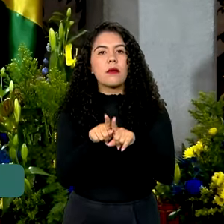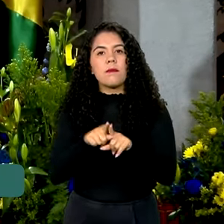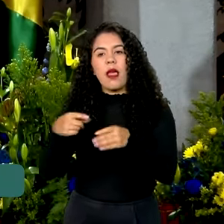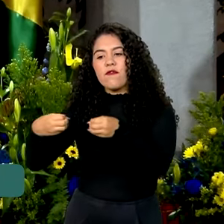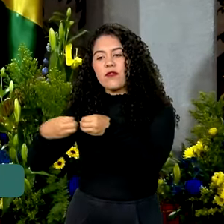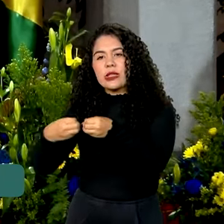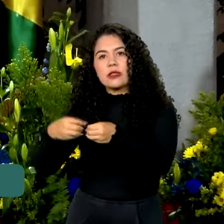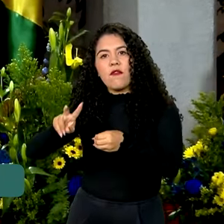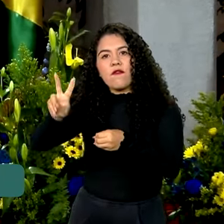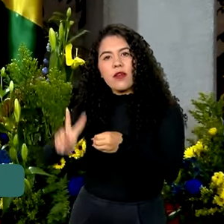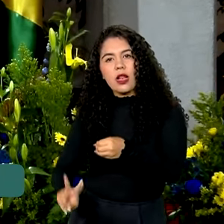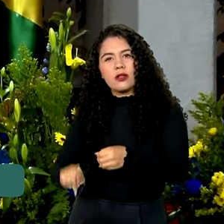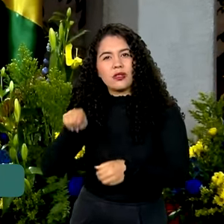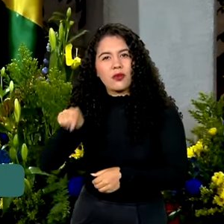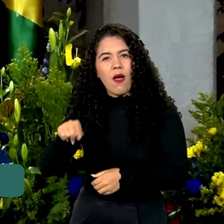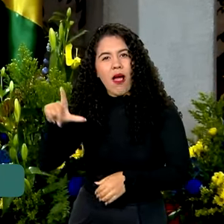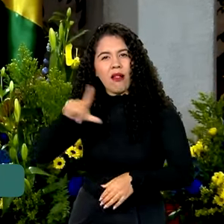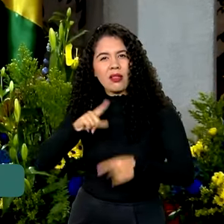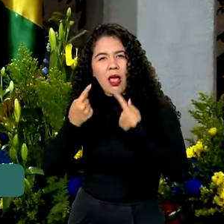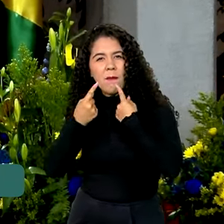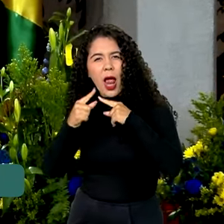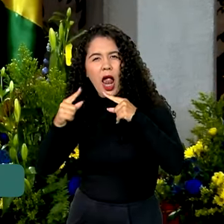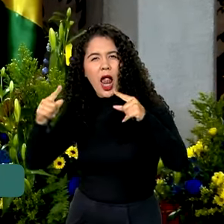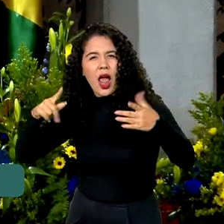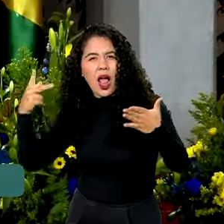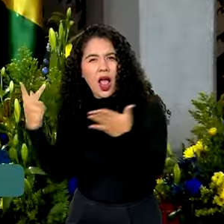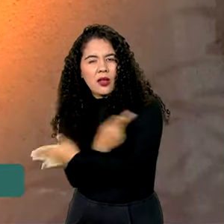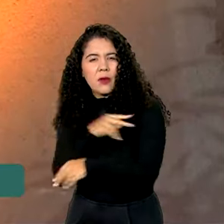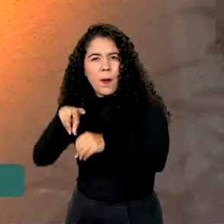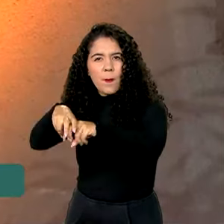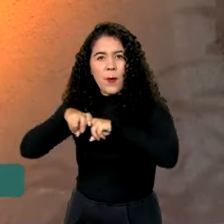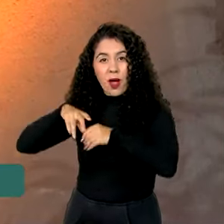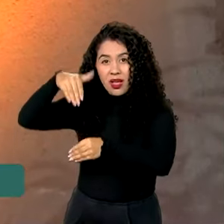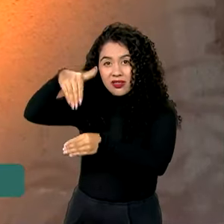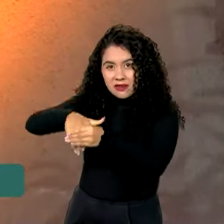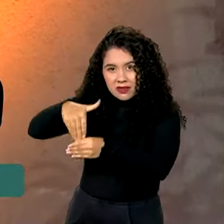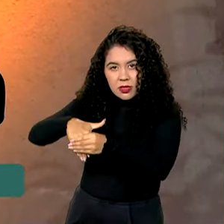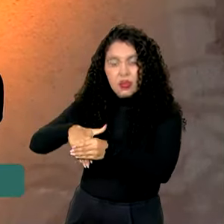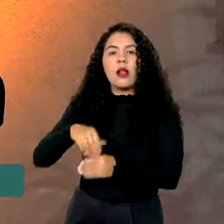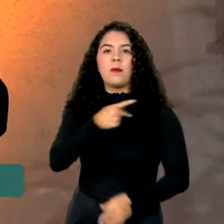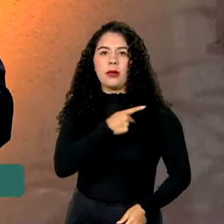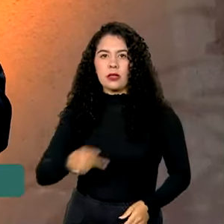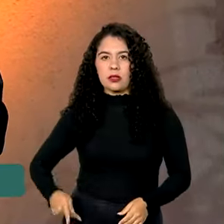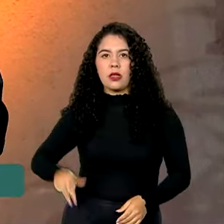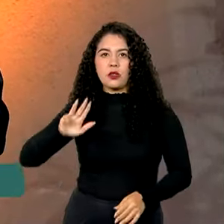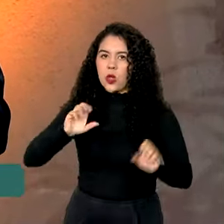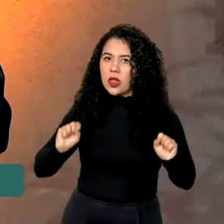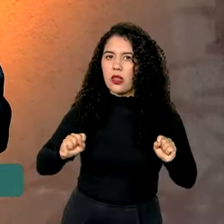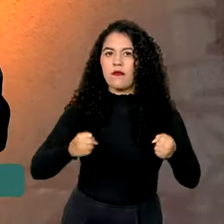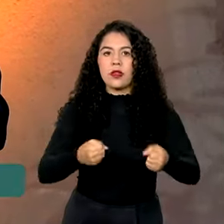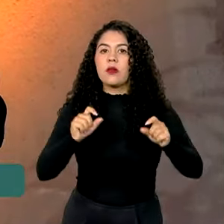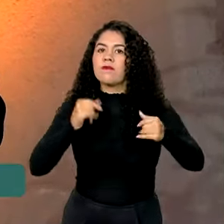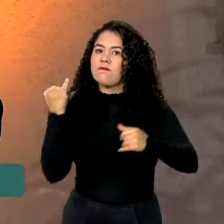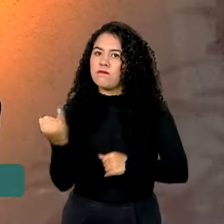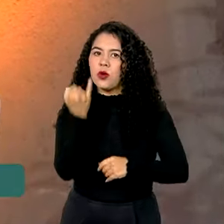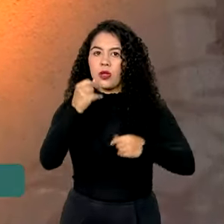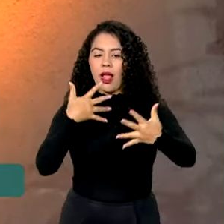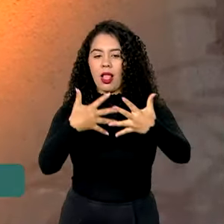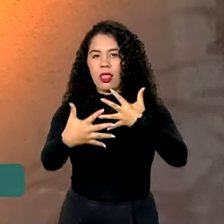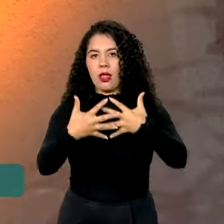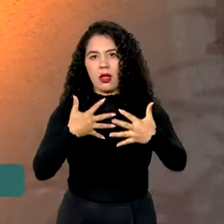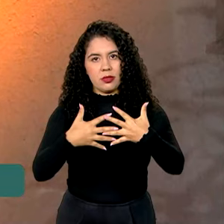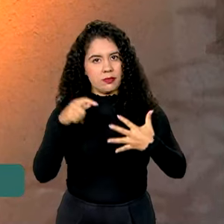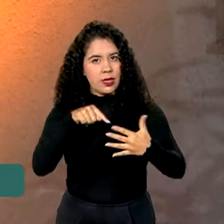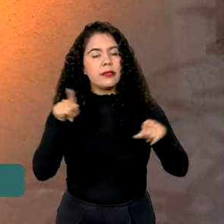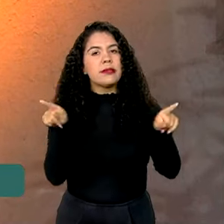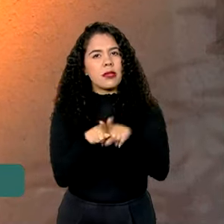contestações sobre as eleições presidenciais, Lula defendeu a transparência no processo e fez